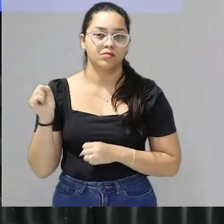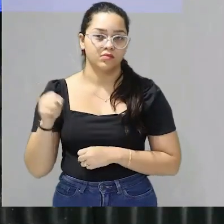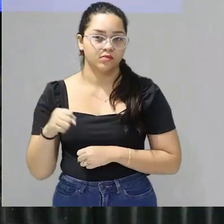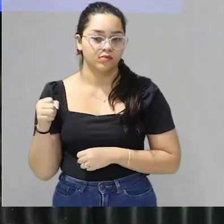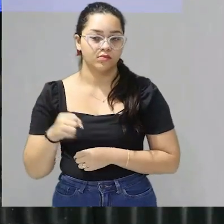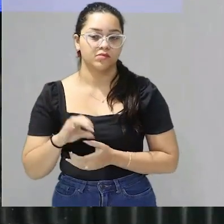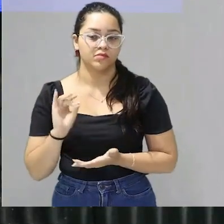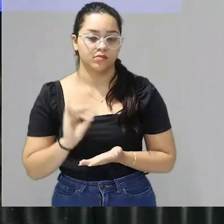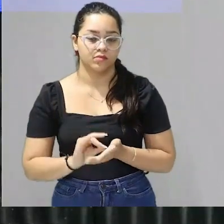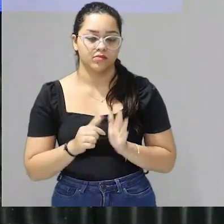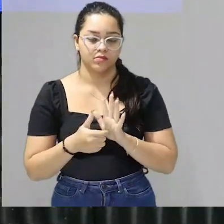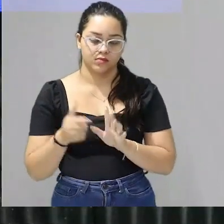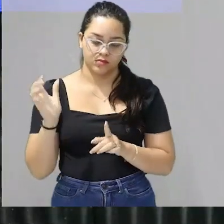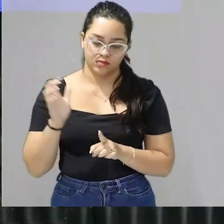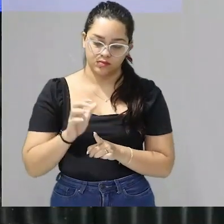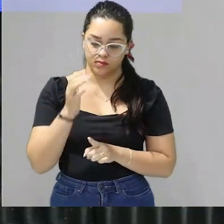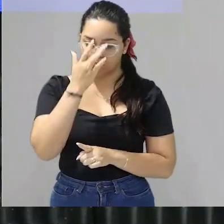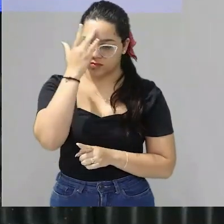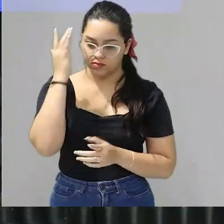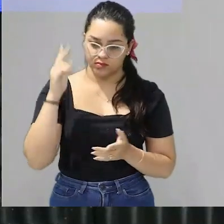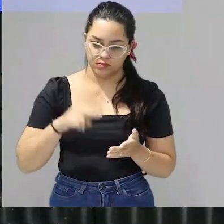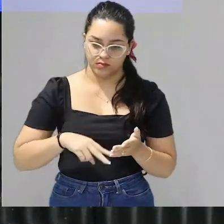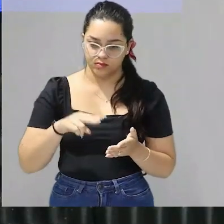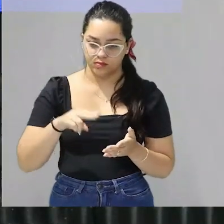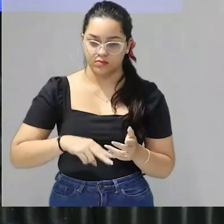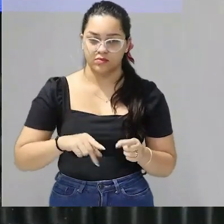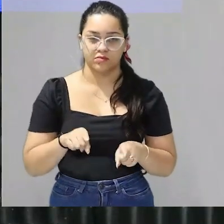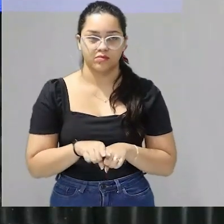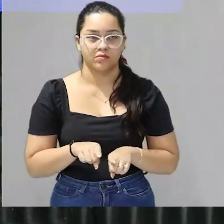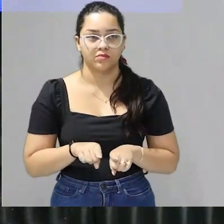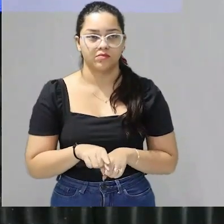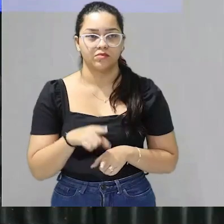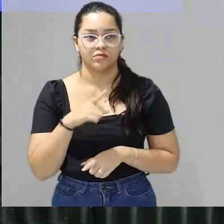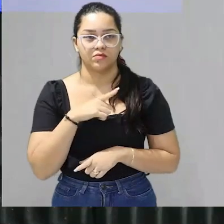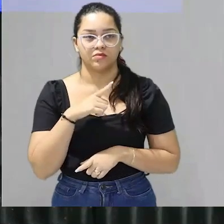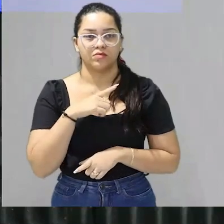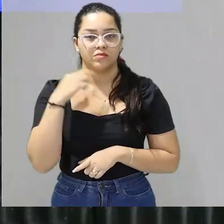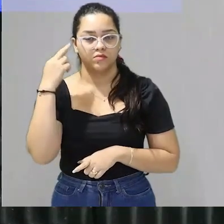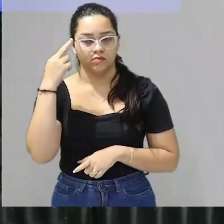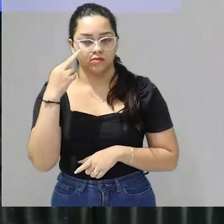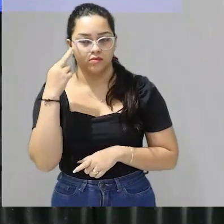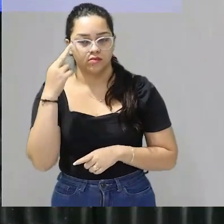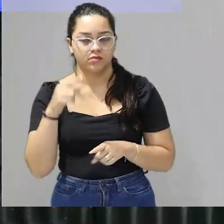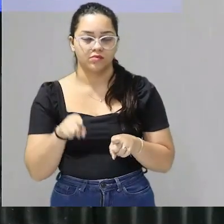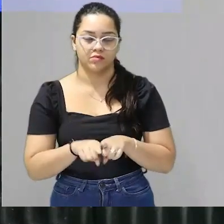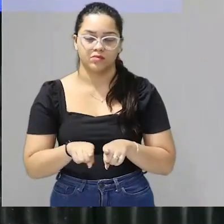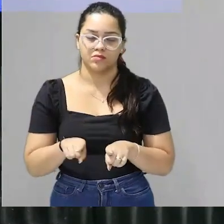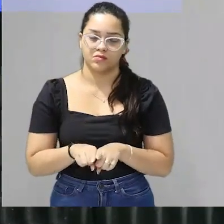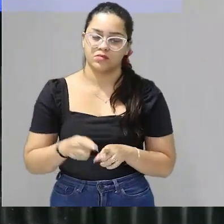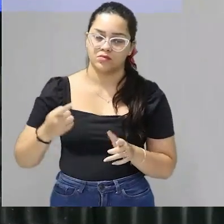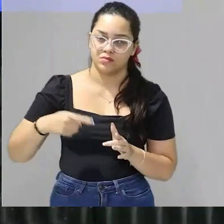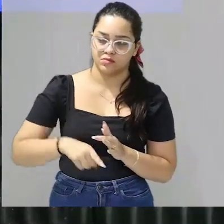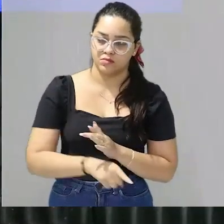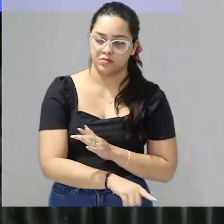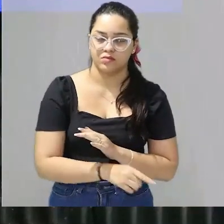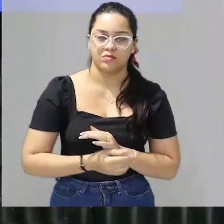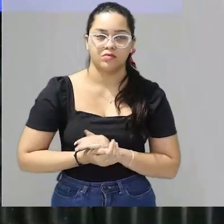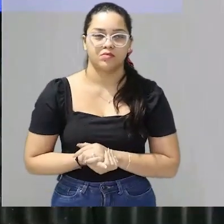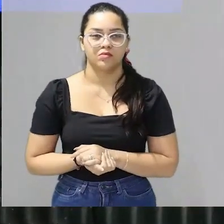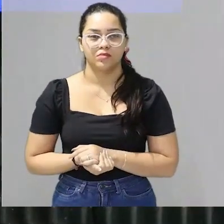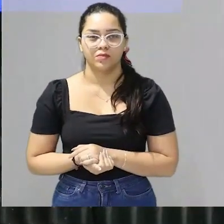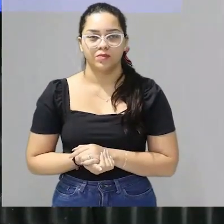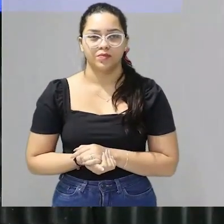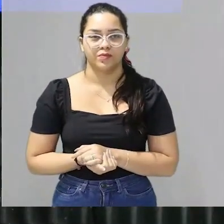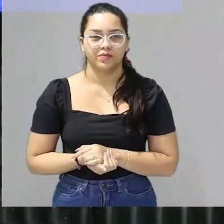realmente persuadir o leitor e levá-lo a uma reflexão mais aprofundada então